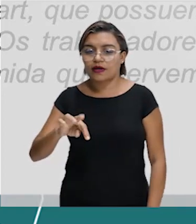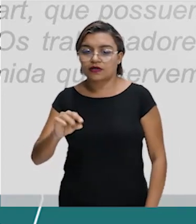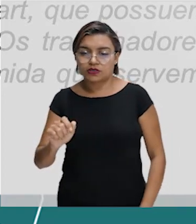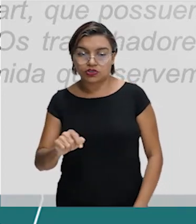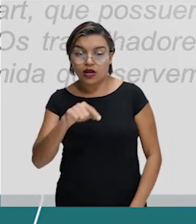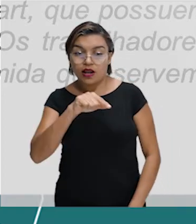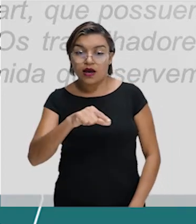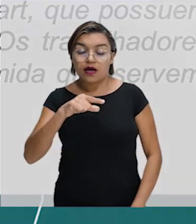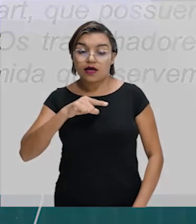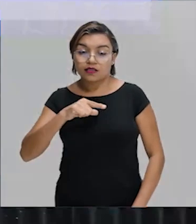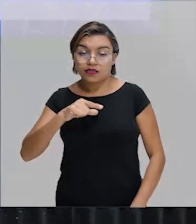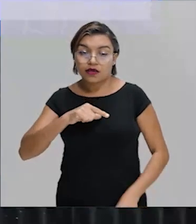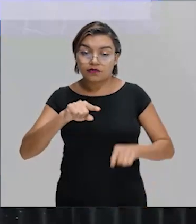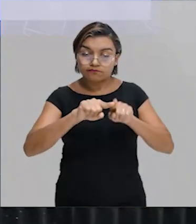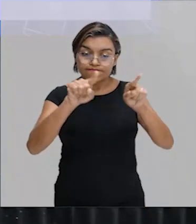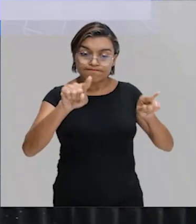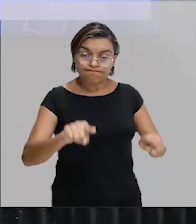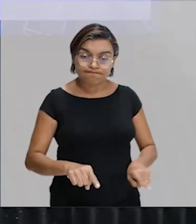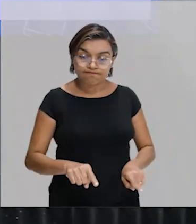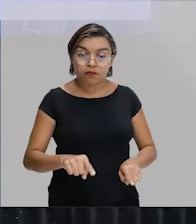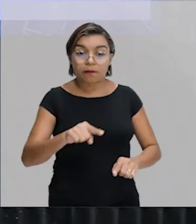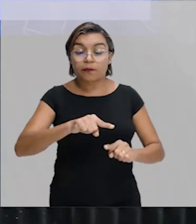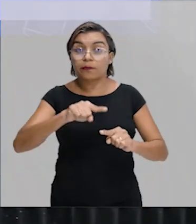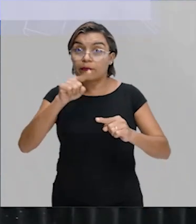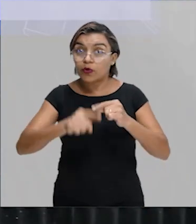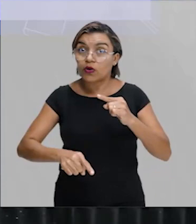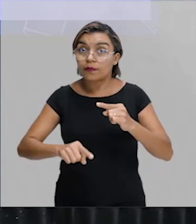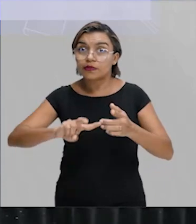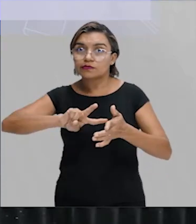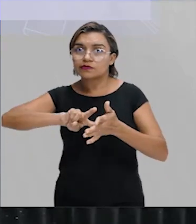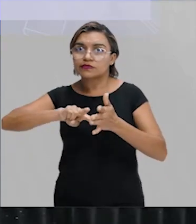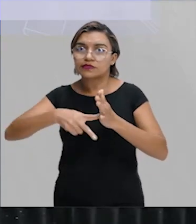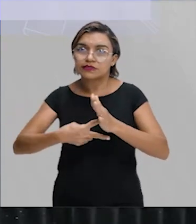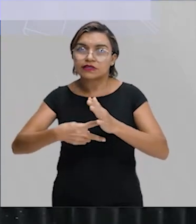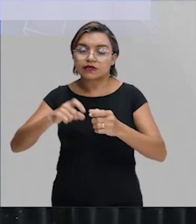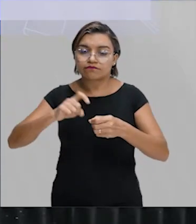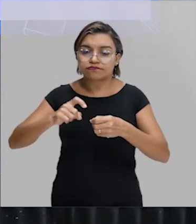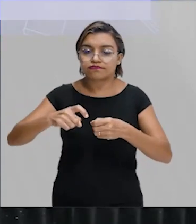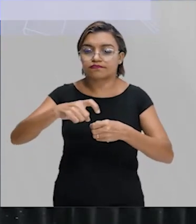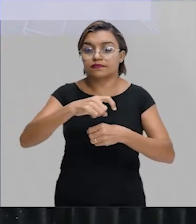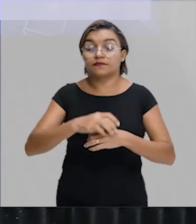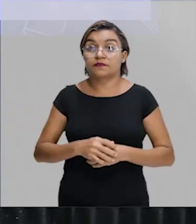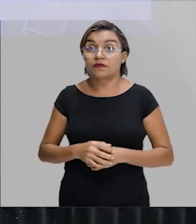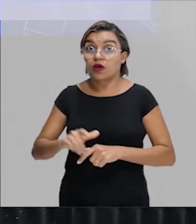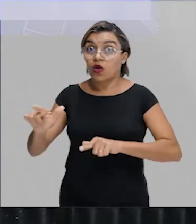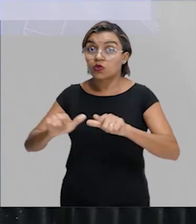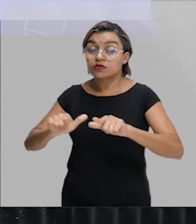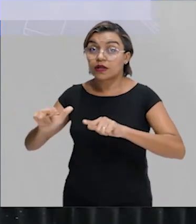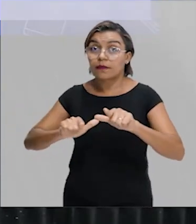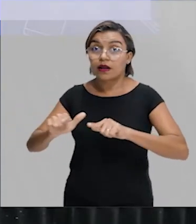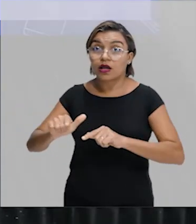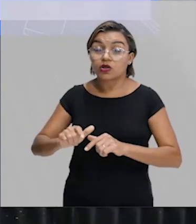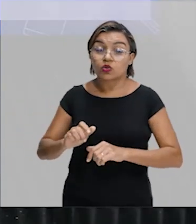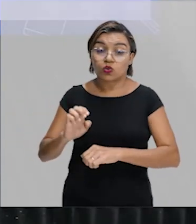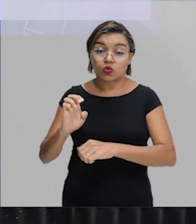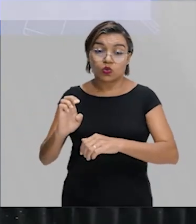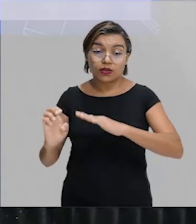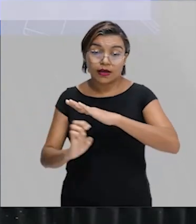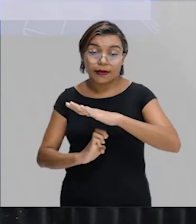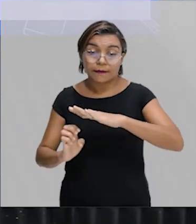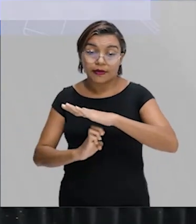proibidos de se sindicalizarem. Os trabalhadores da empresa McDonald's são tão